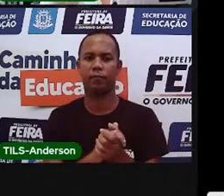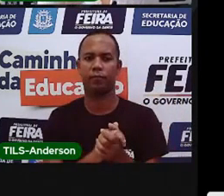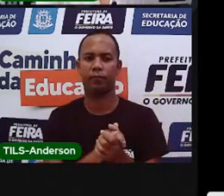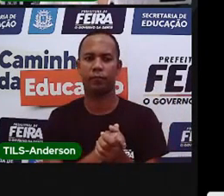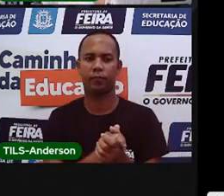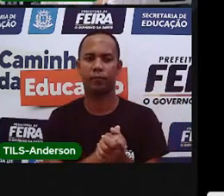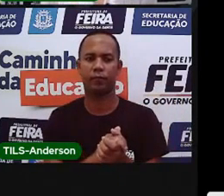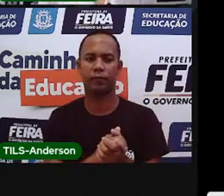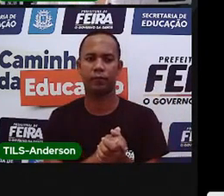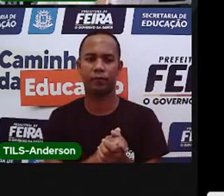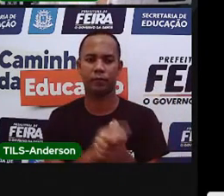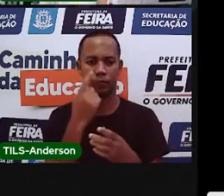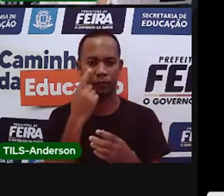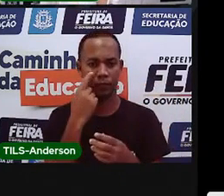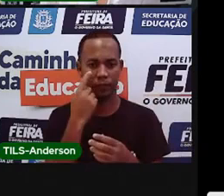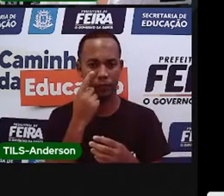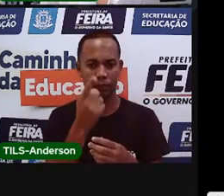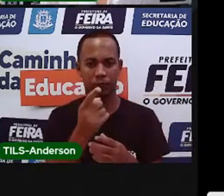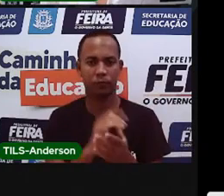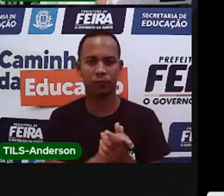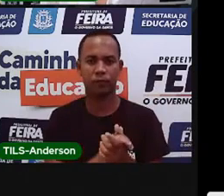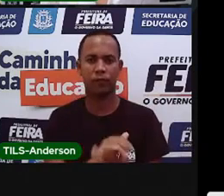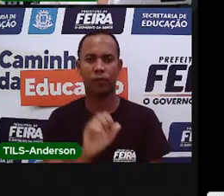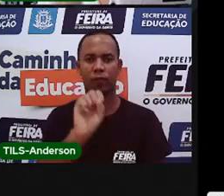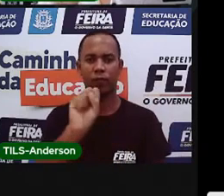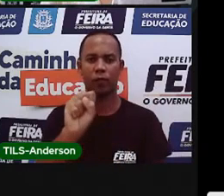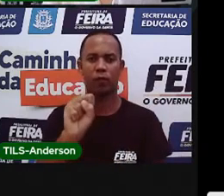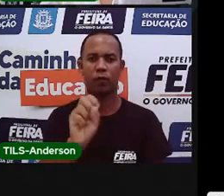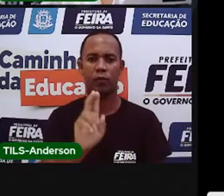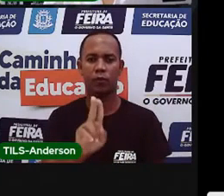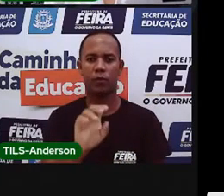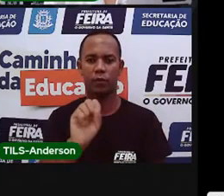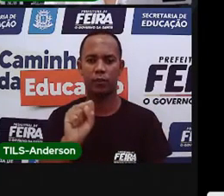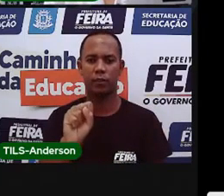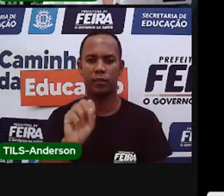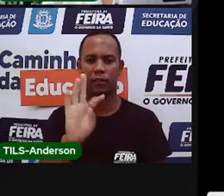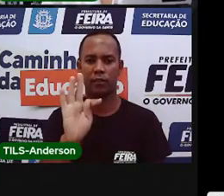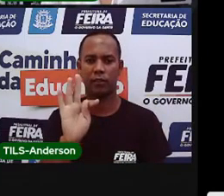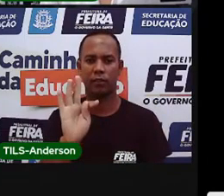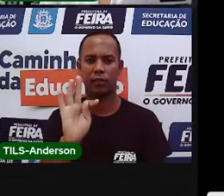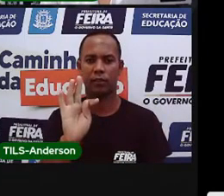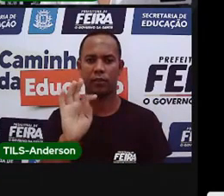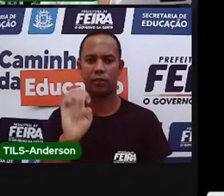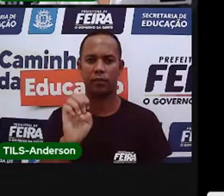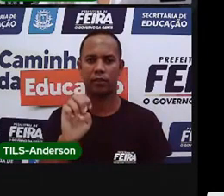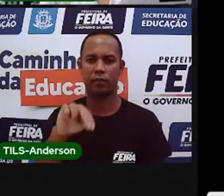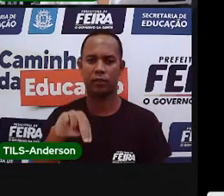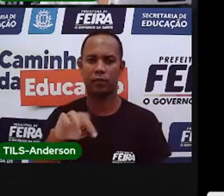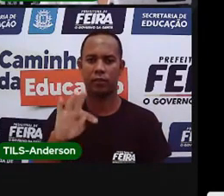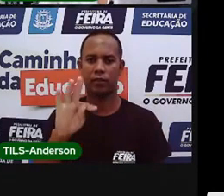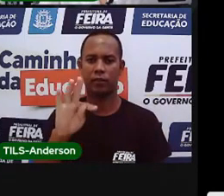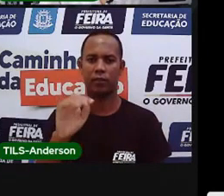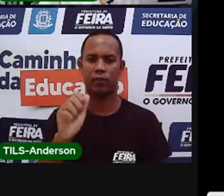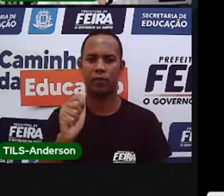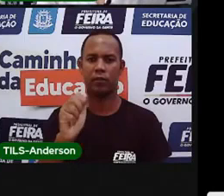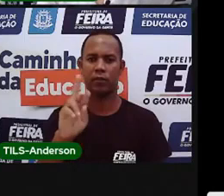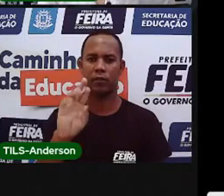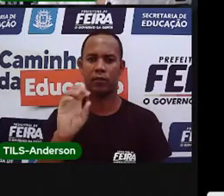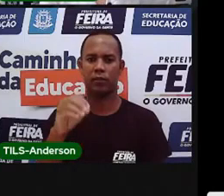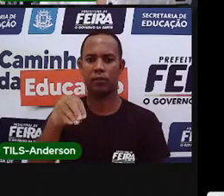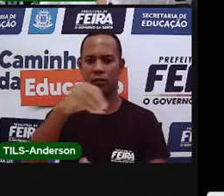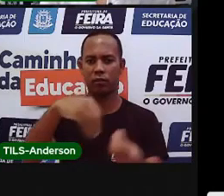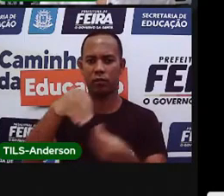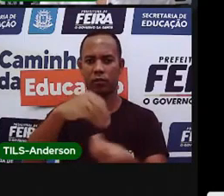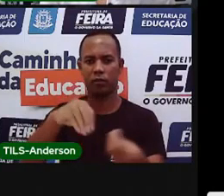Bom, essa marca que está embaixo, sustentar e saneamento, é a empresa, né, responsável pela coleta de